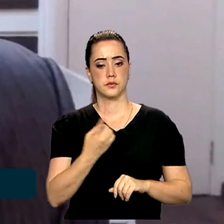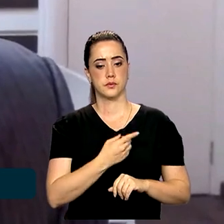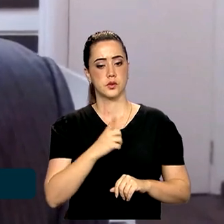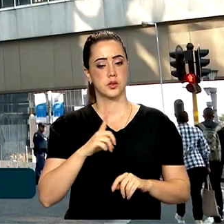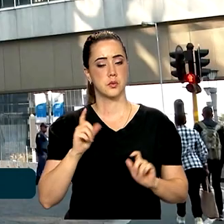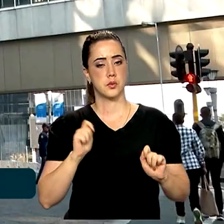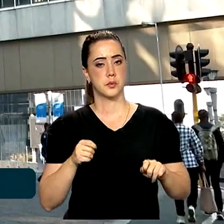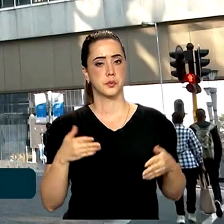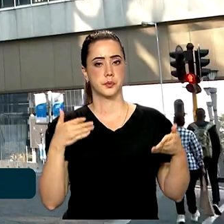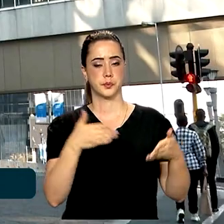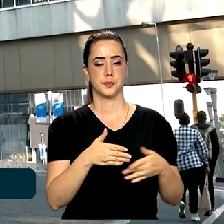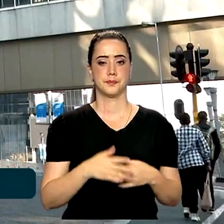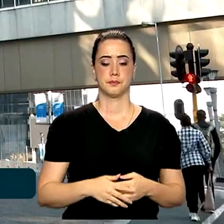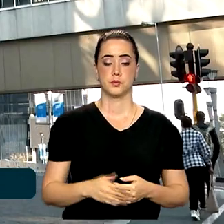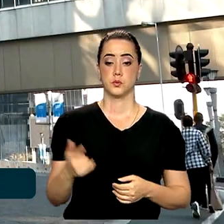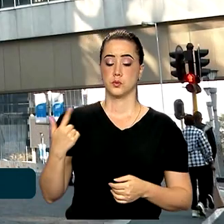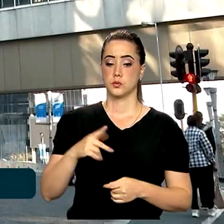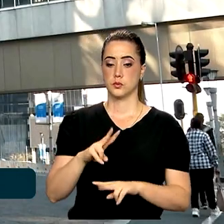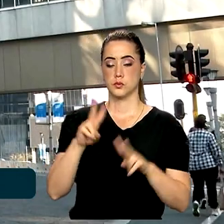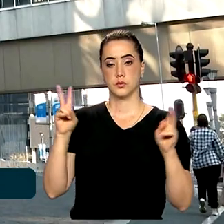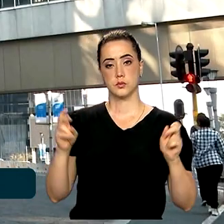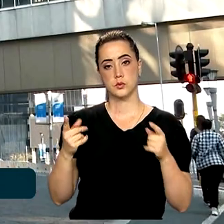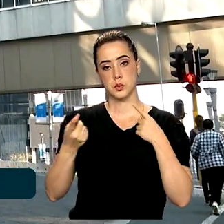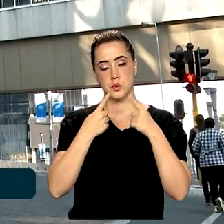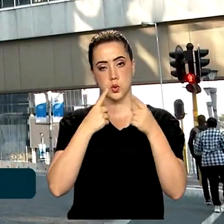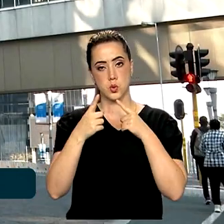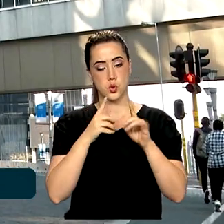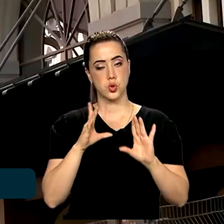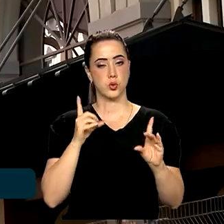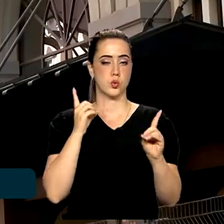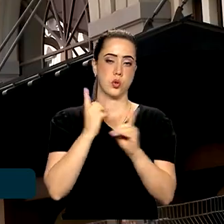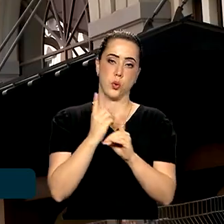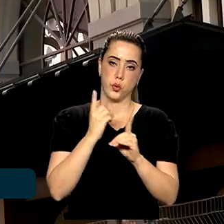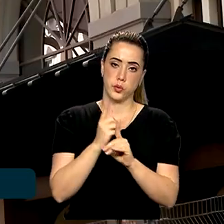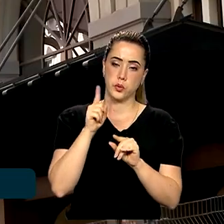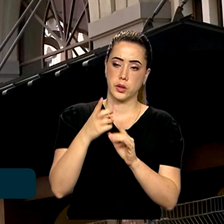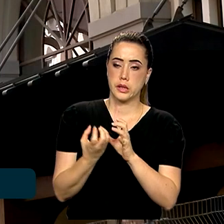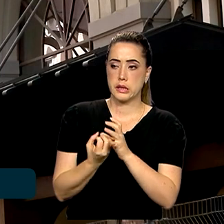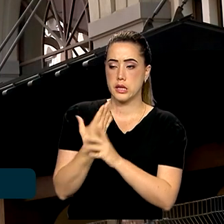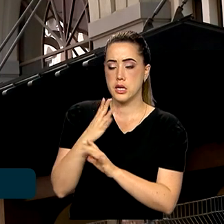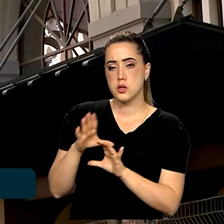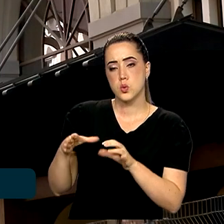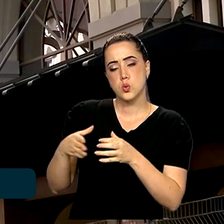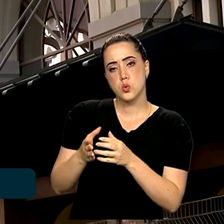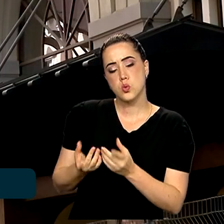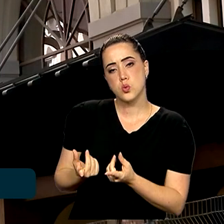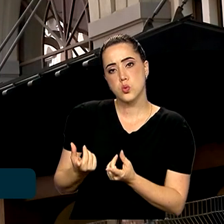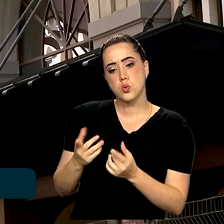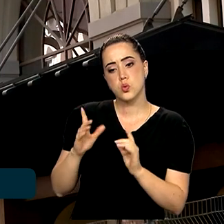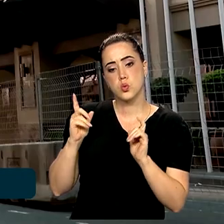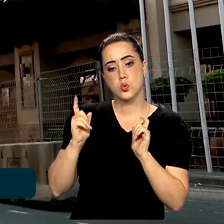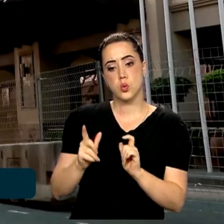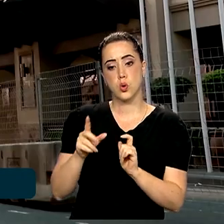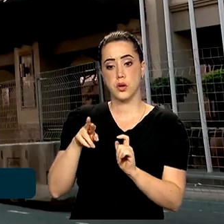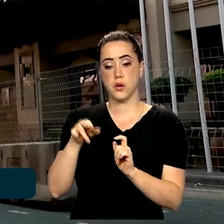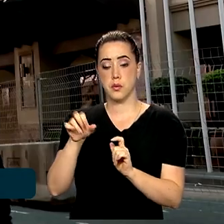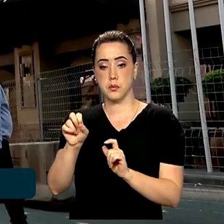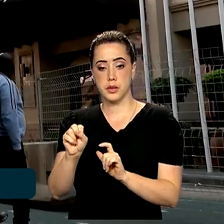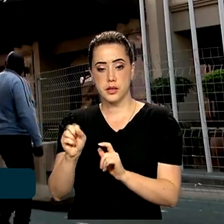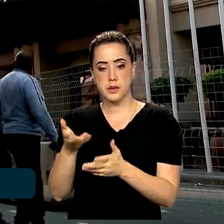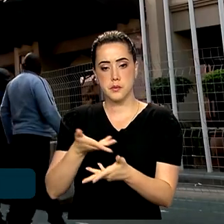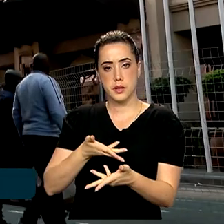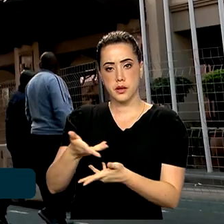maior participação. Outro assunto que deve ser discutido no encontro é a criação de uma unidade de referência do BRICS para